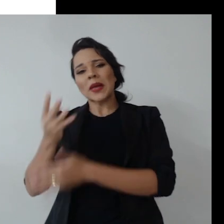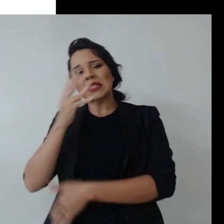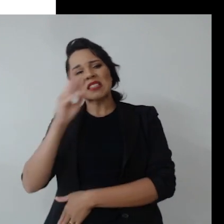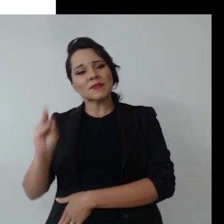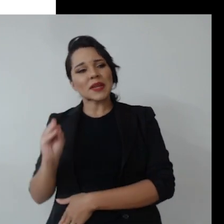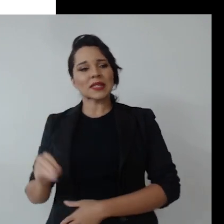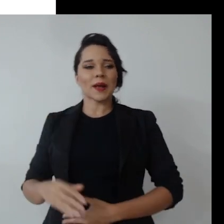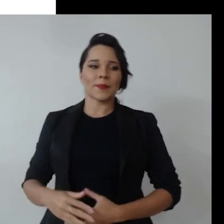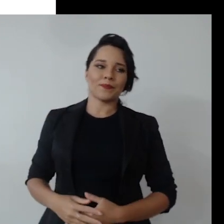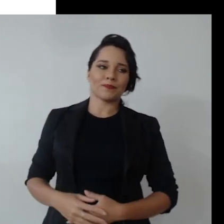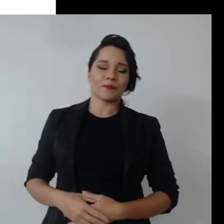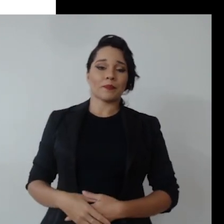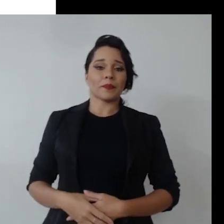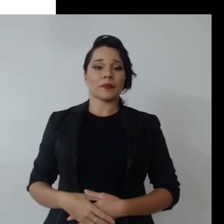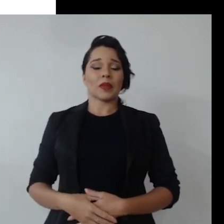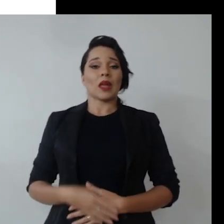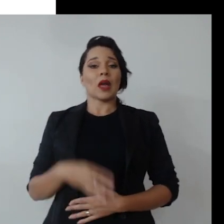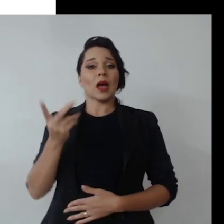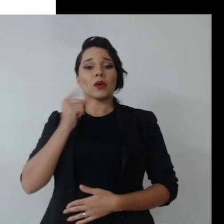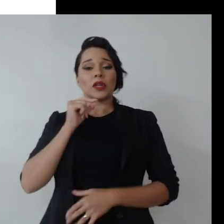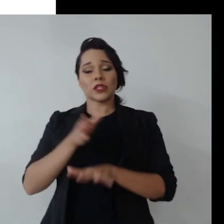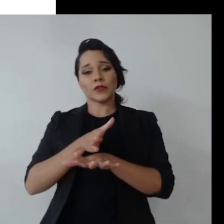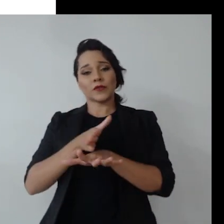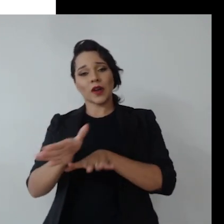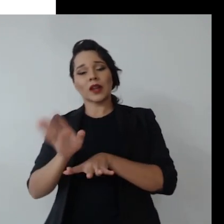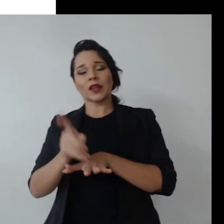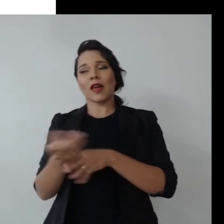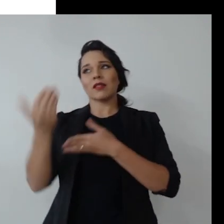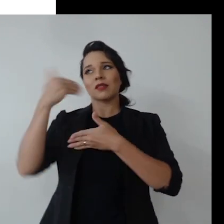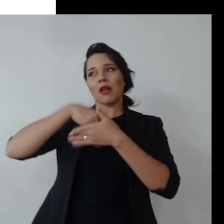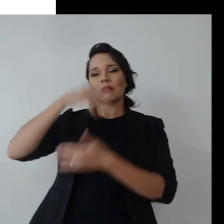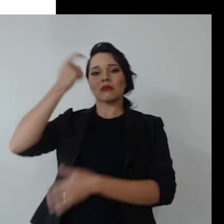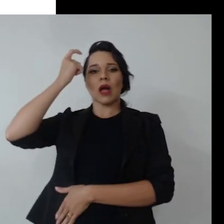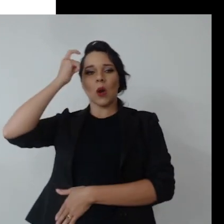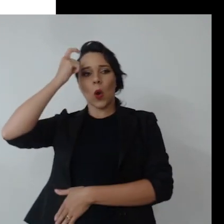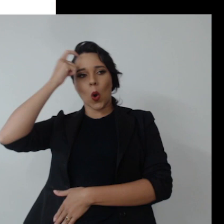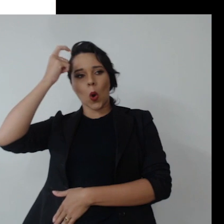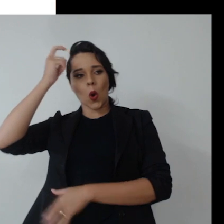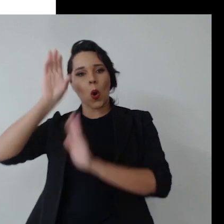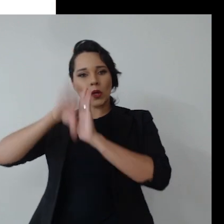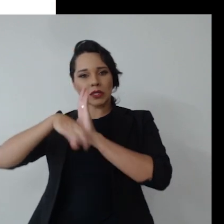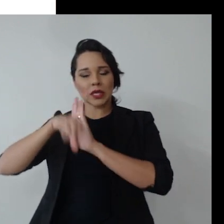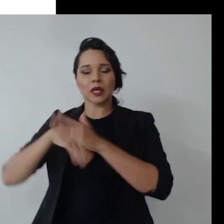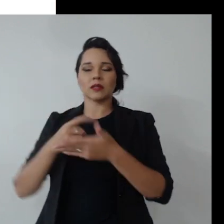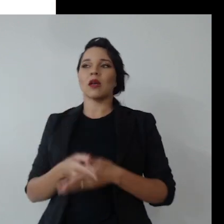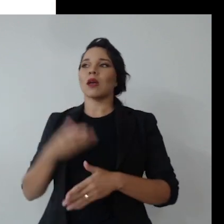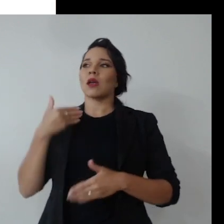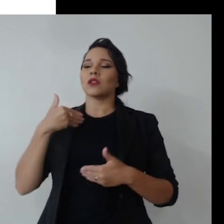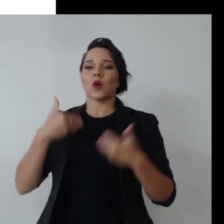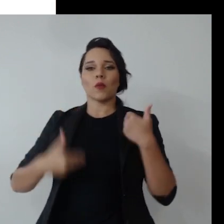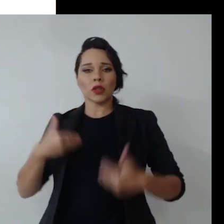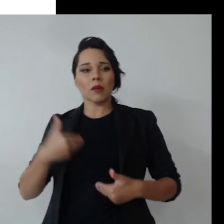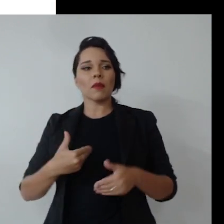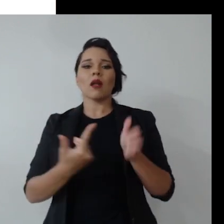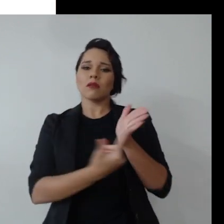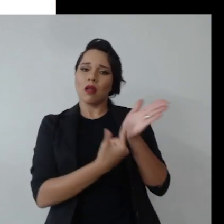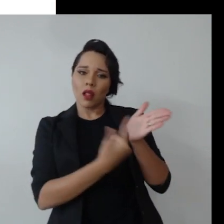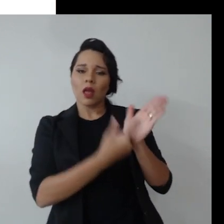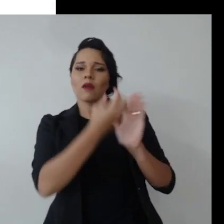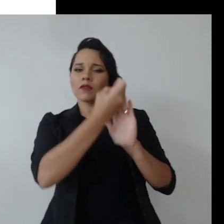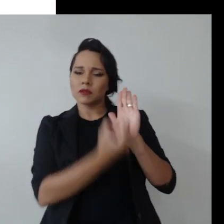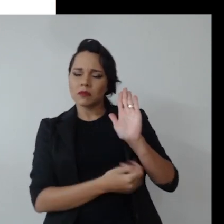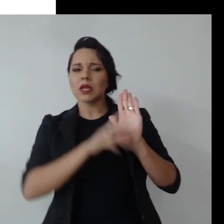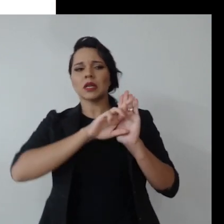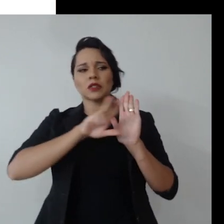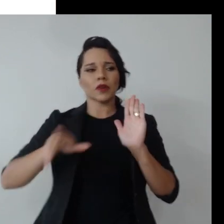consideração. são o que a chama de viés inconscientes, viés comportamentais, a literatura trata